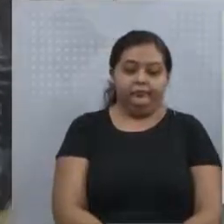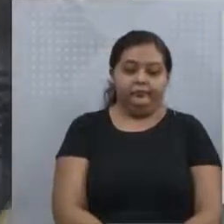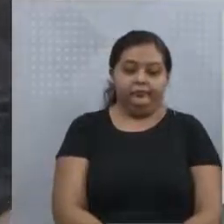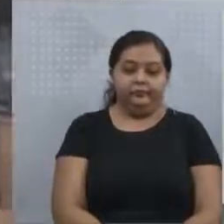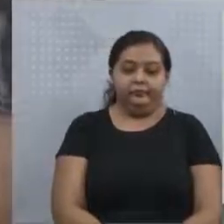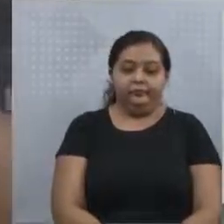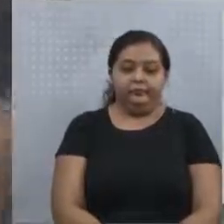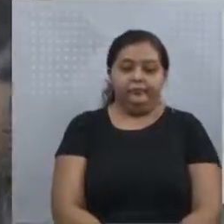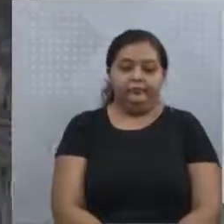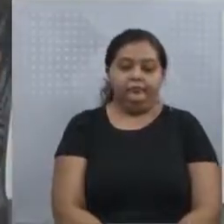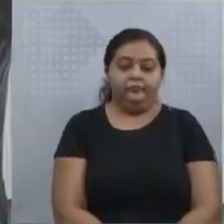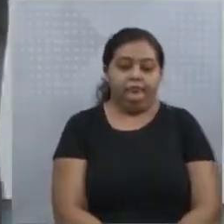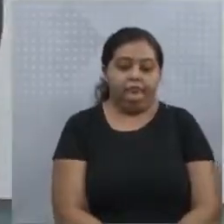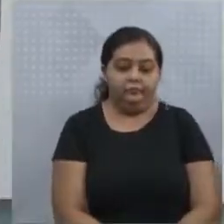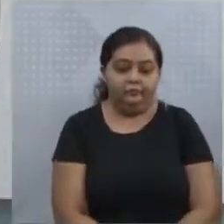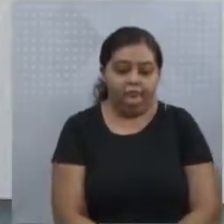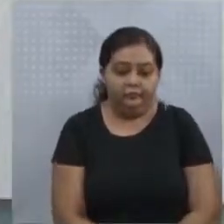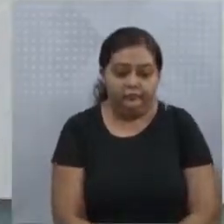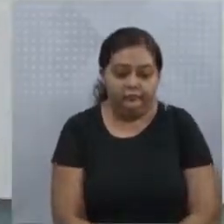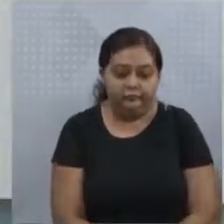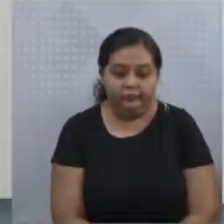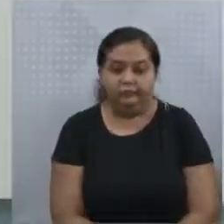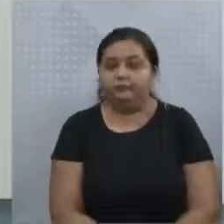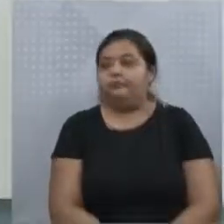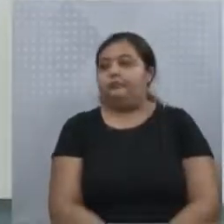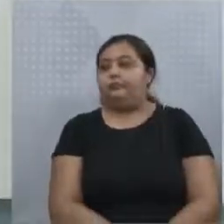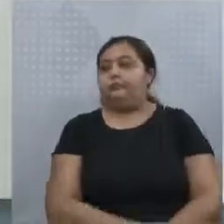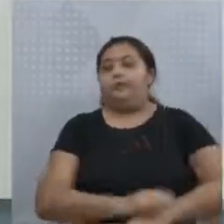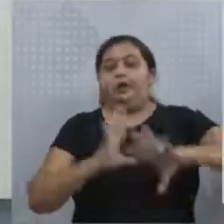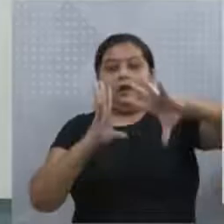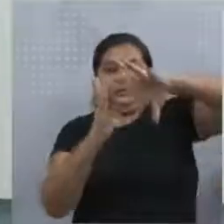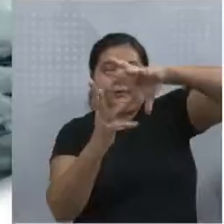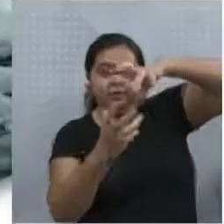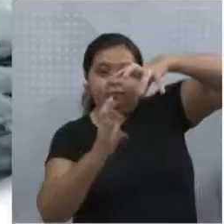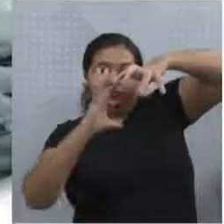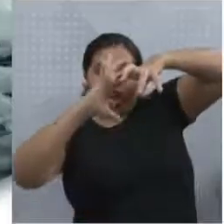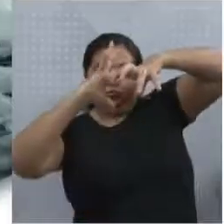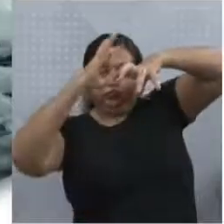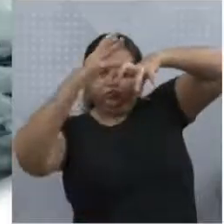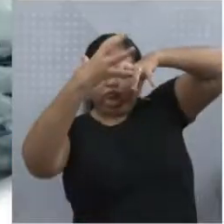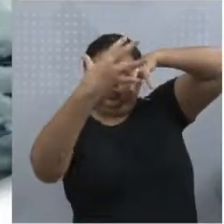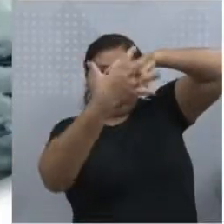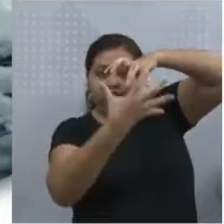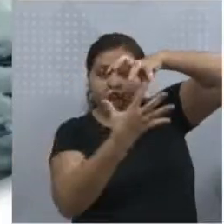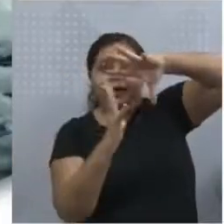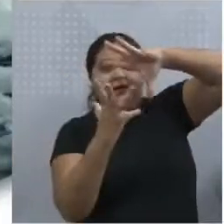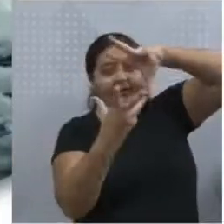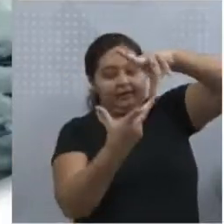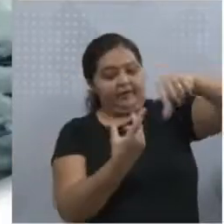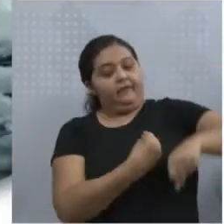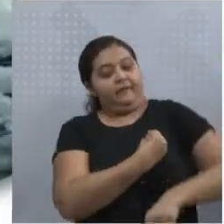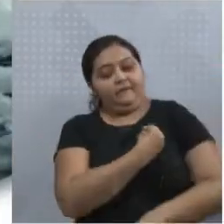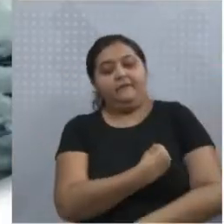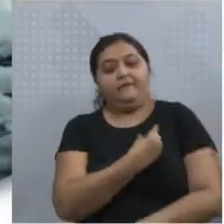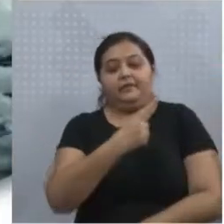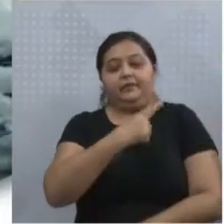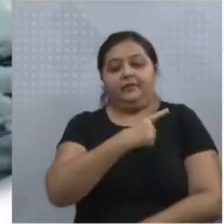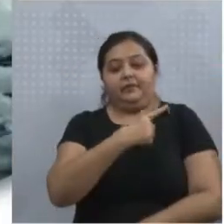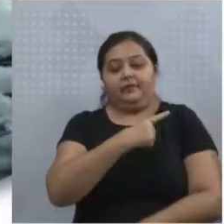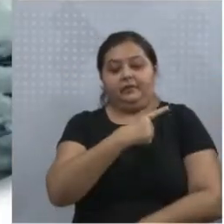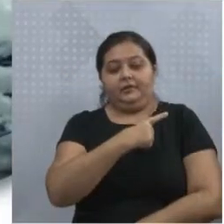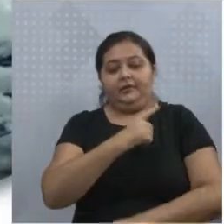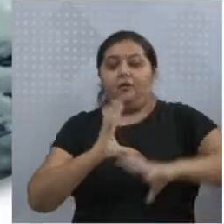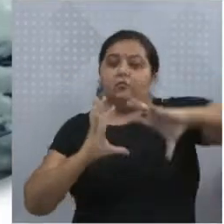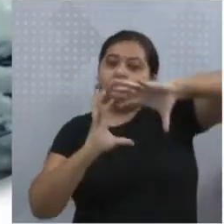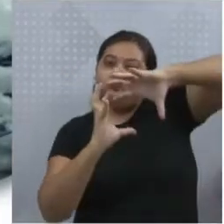E aqui nós temos, né? Temos aqui a atmosfera, que é onde nós vivemos, e toda essa